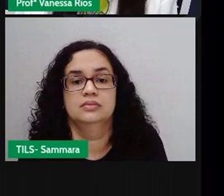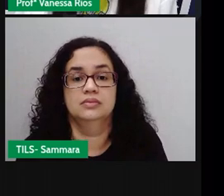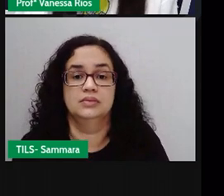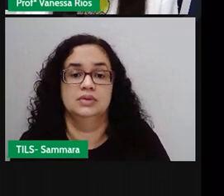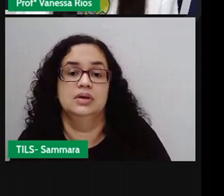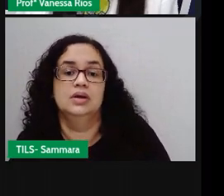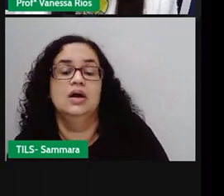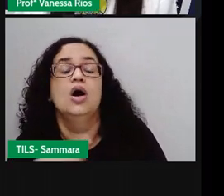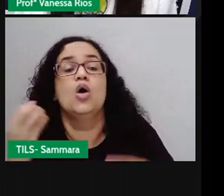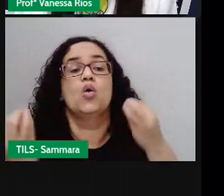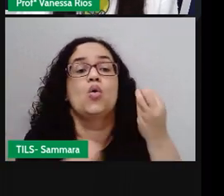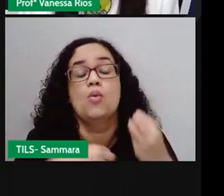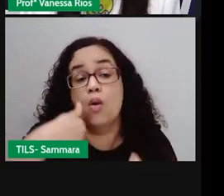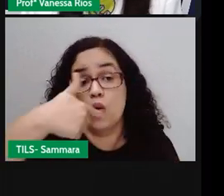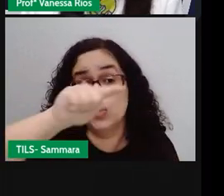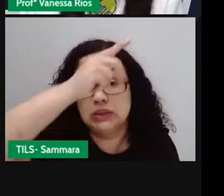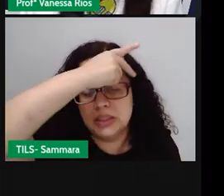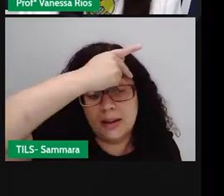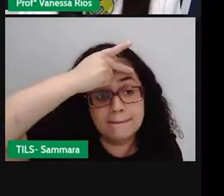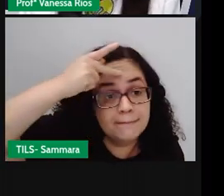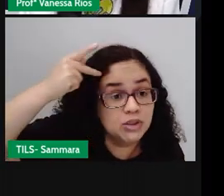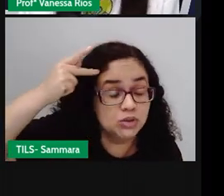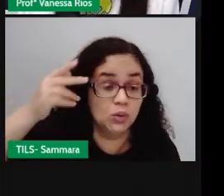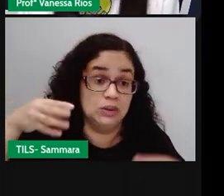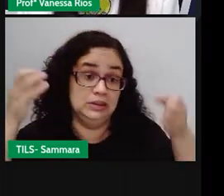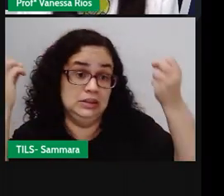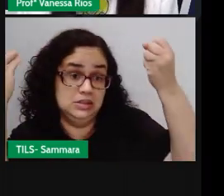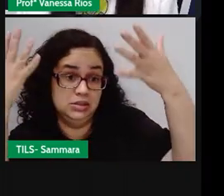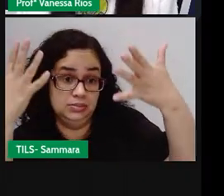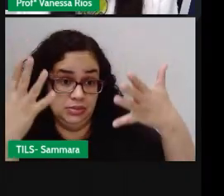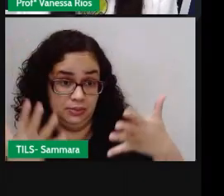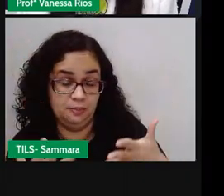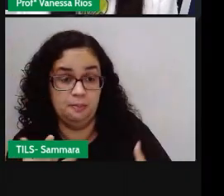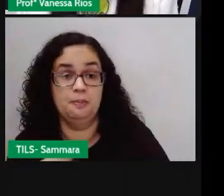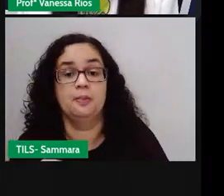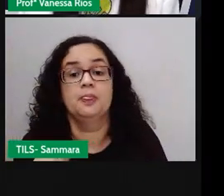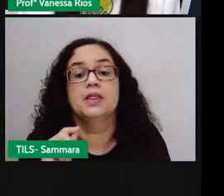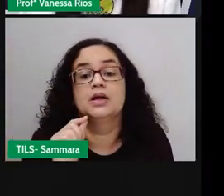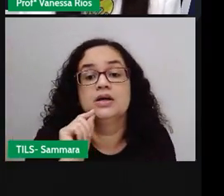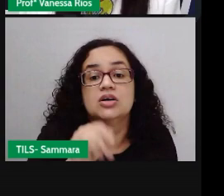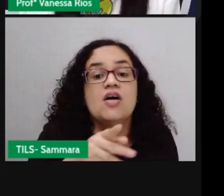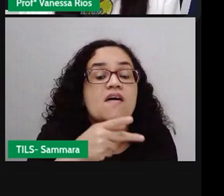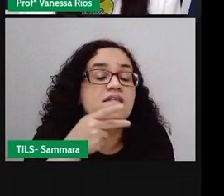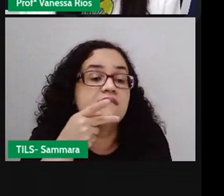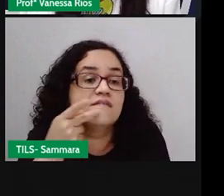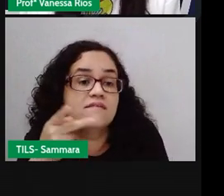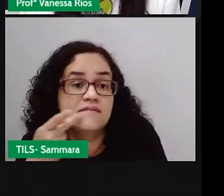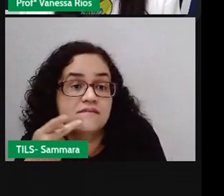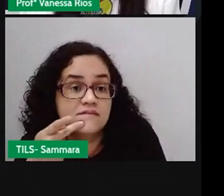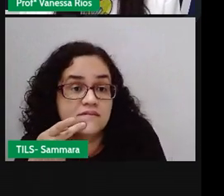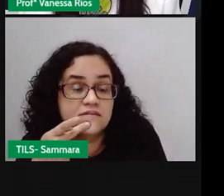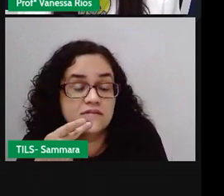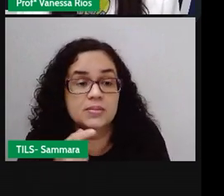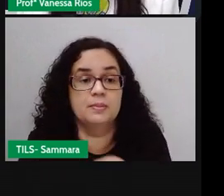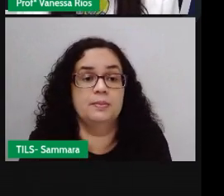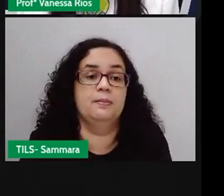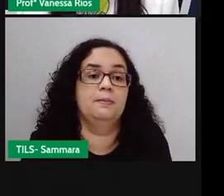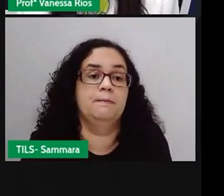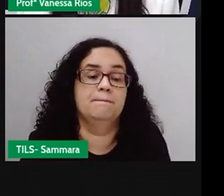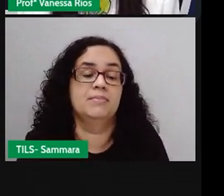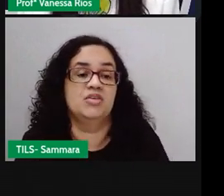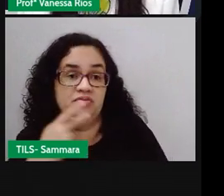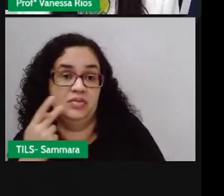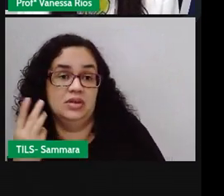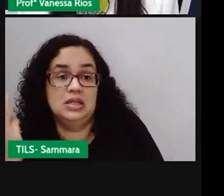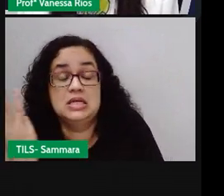E aí, como é outra pessoa que está contando, não é quem está falando diretamente. Essa